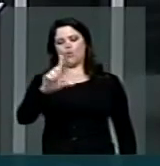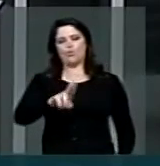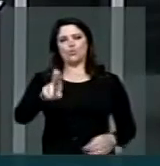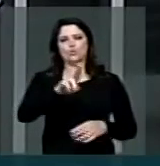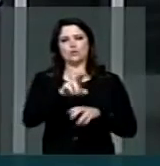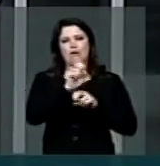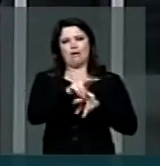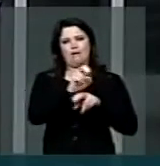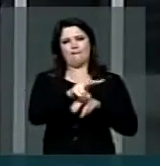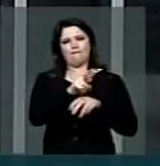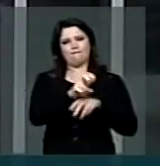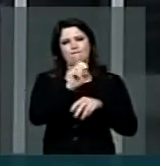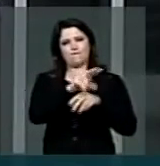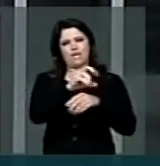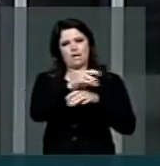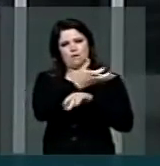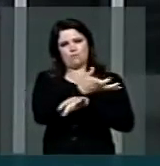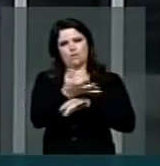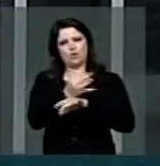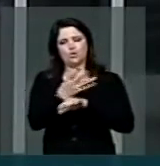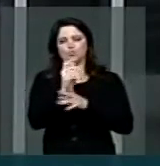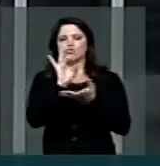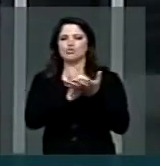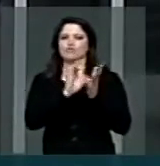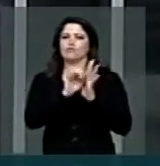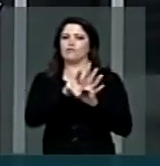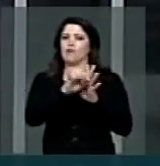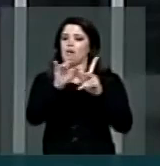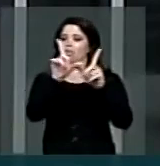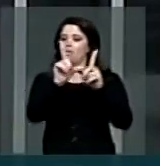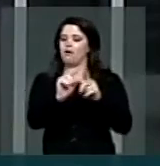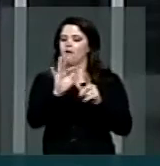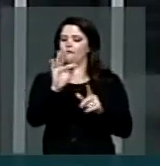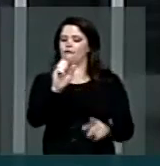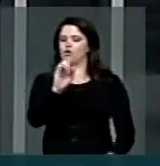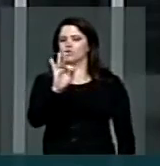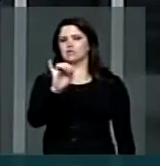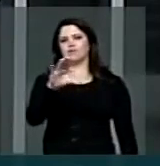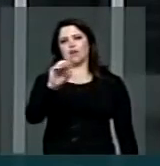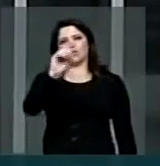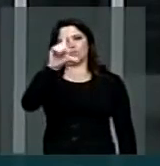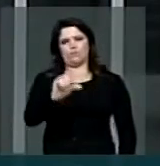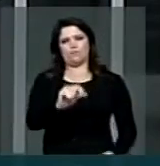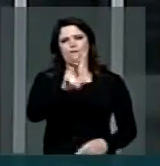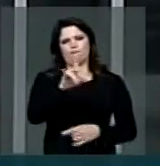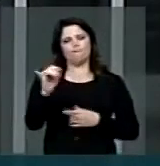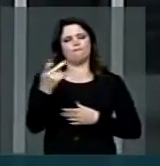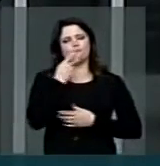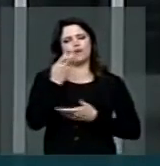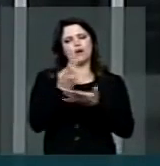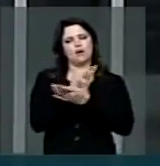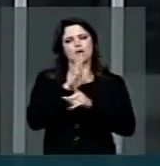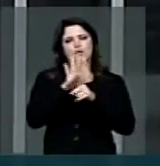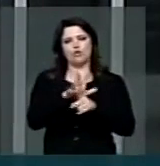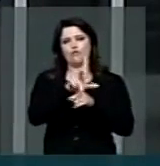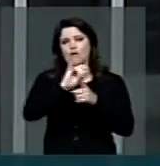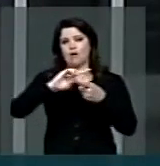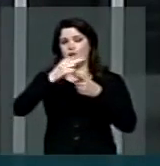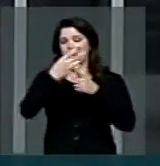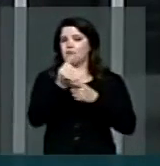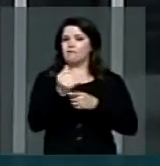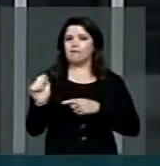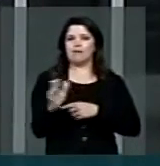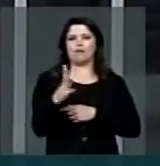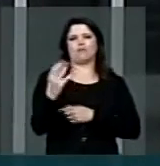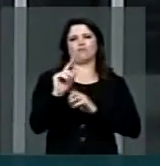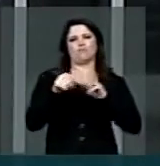sua lavoura, no final das contas, a escassez do fosfato pode contribuir até mesmo para a elevação do preço